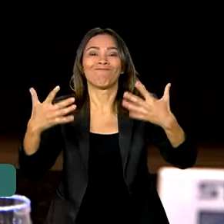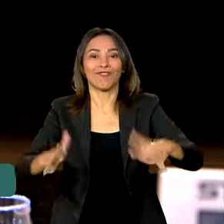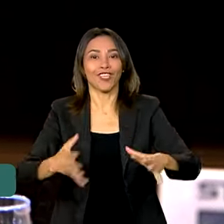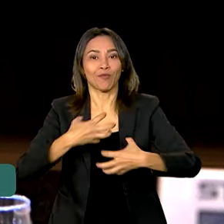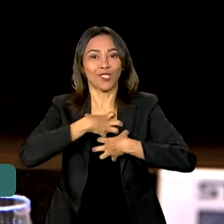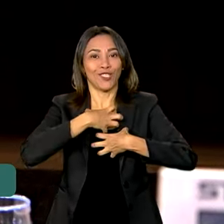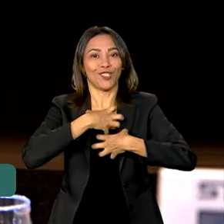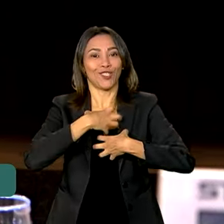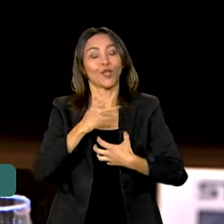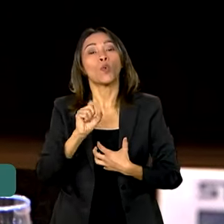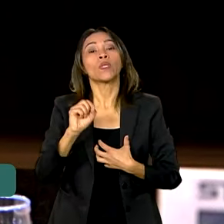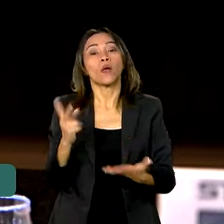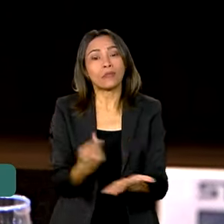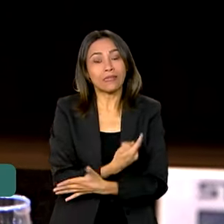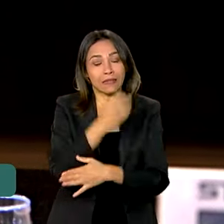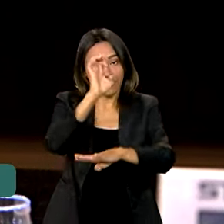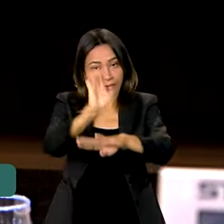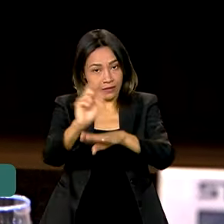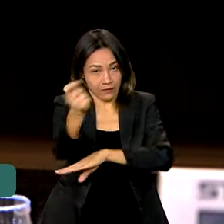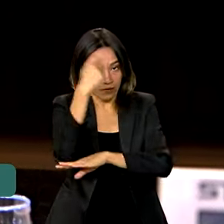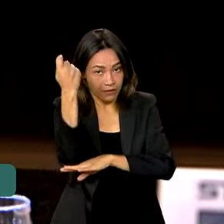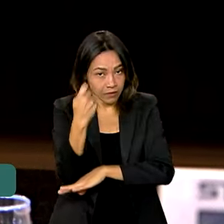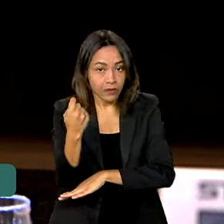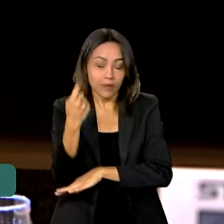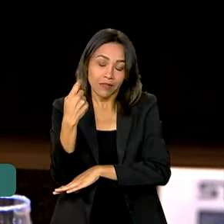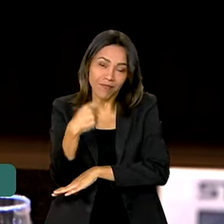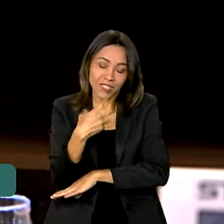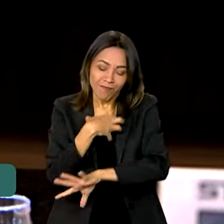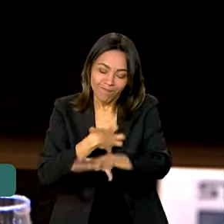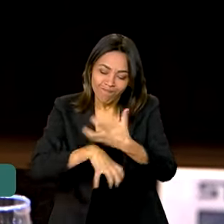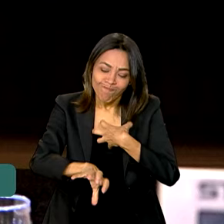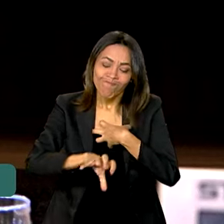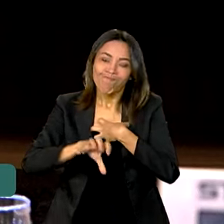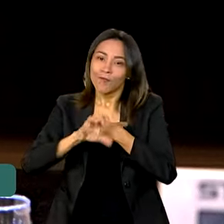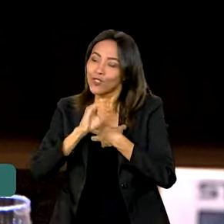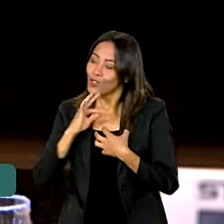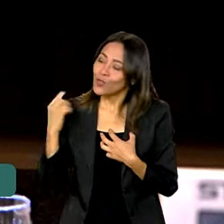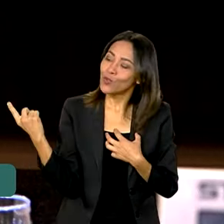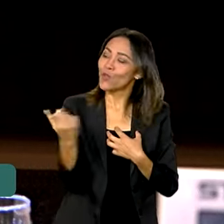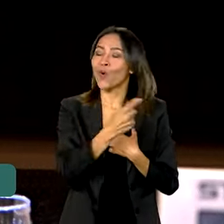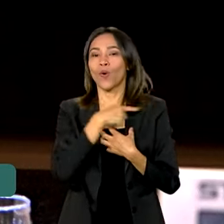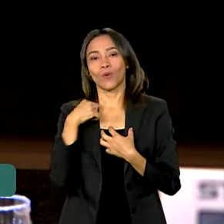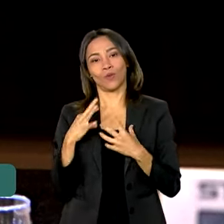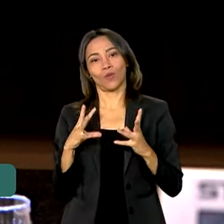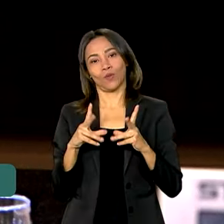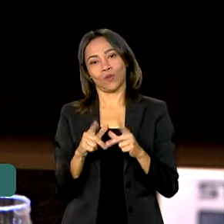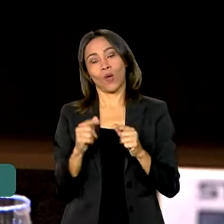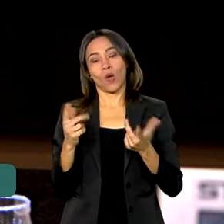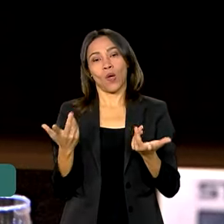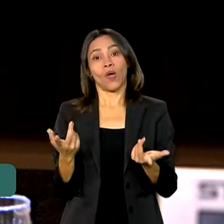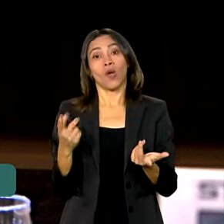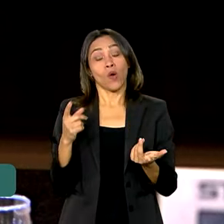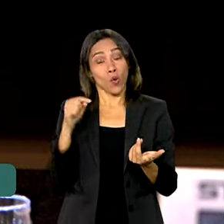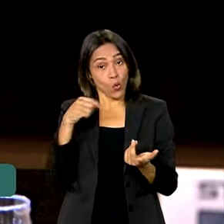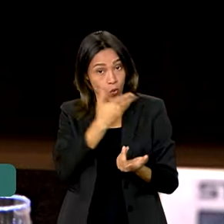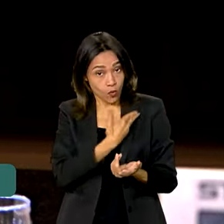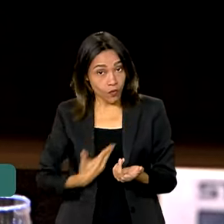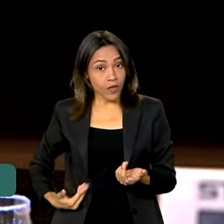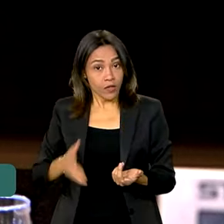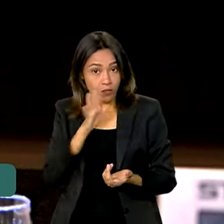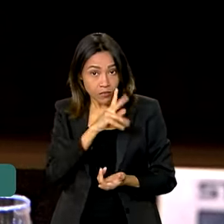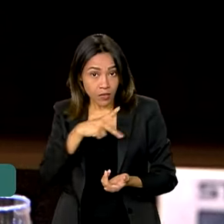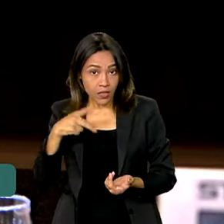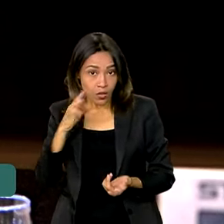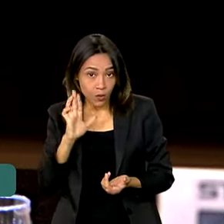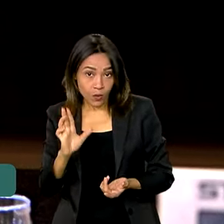acontecendo no Rio Grande do Sul mereceu e merece a solidariedade de todos nós. O governo do presidente Lula já investiu algo em